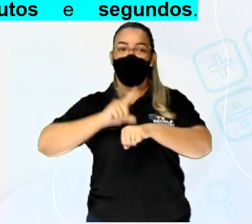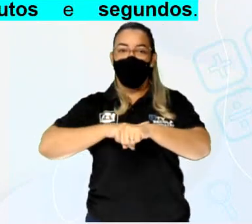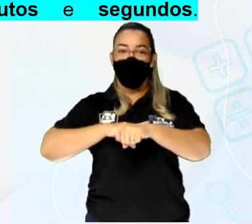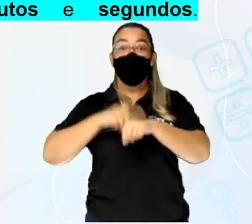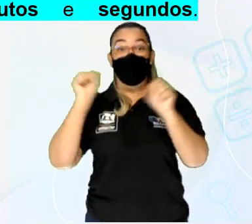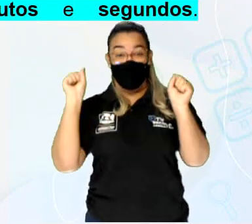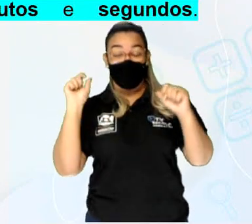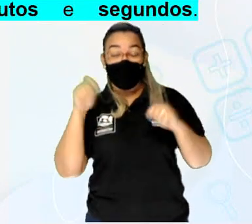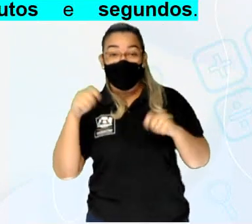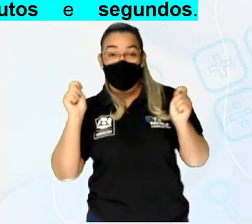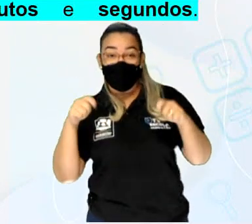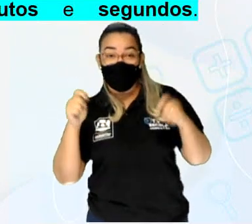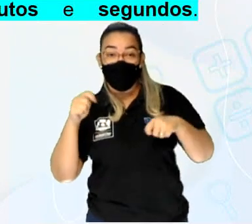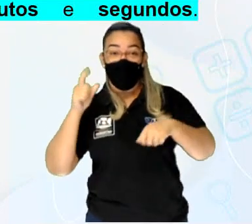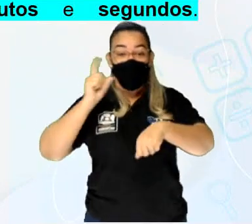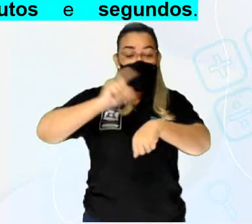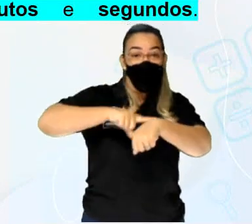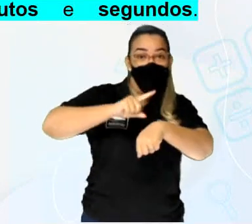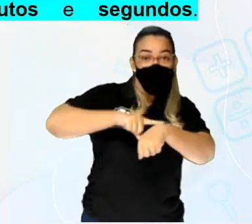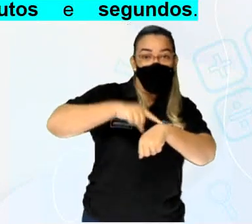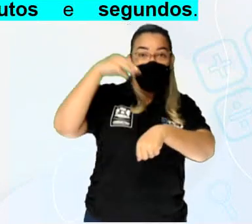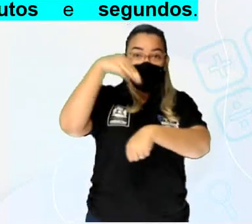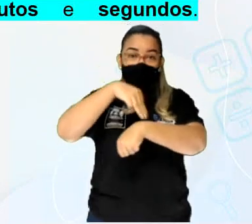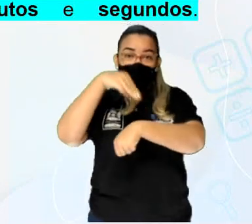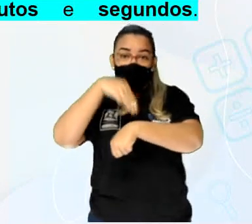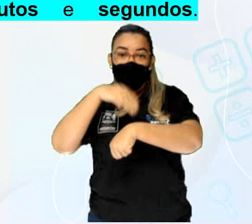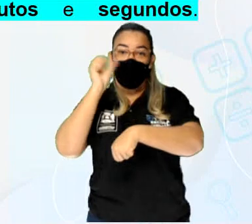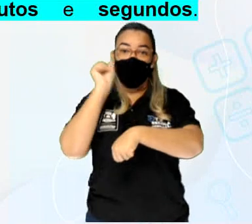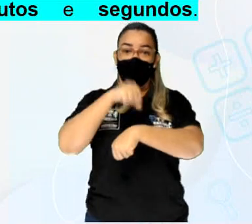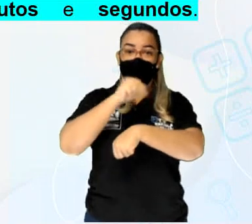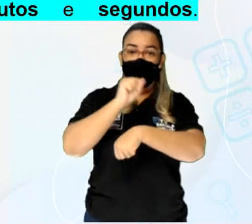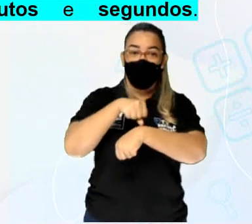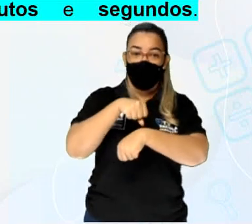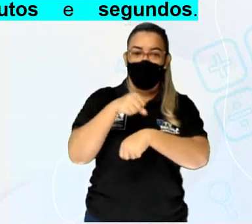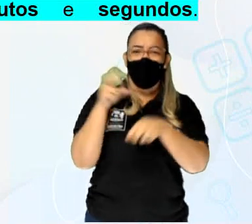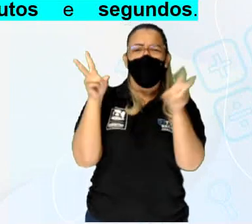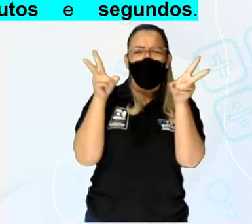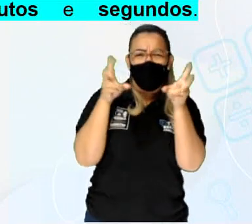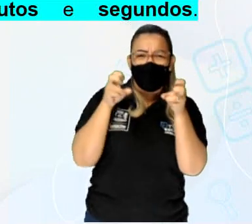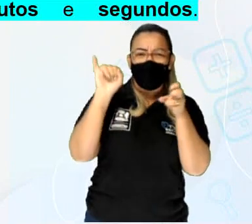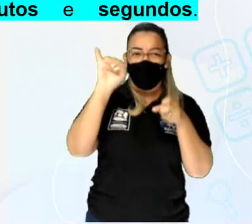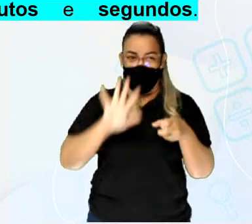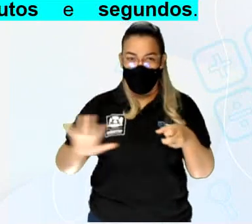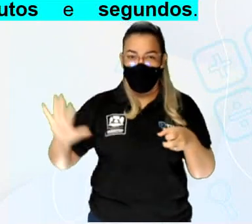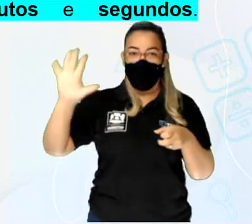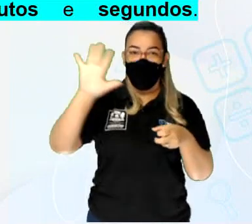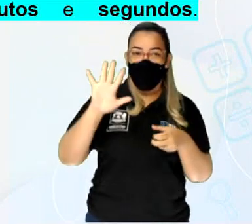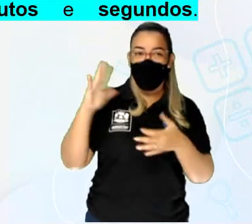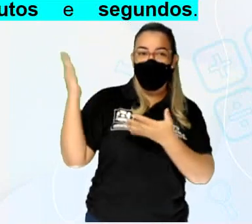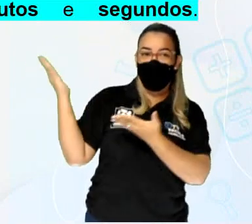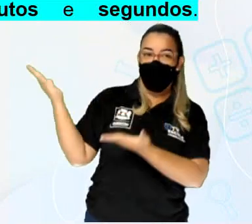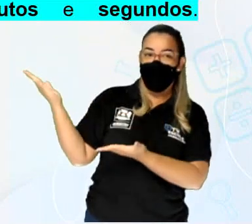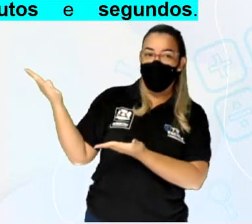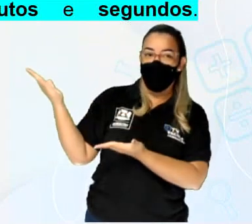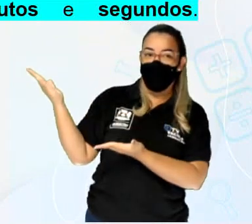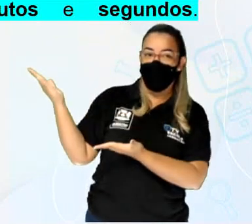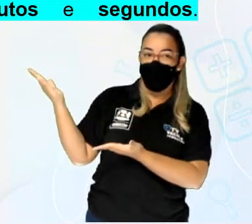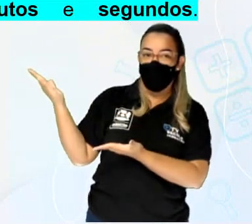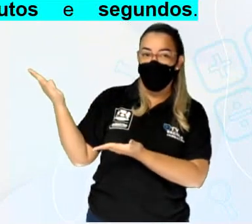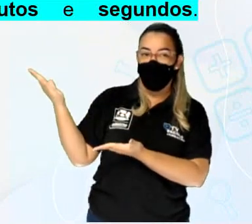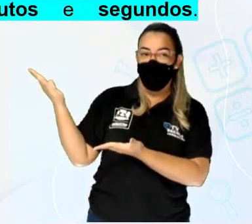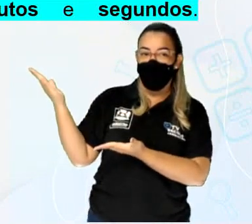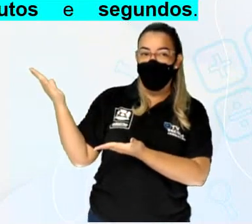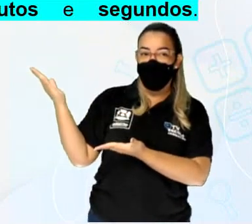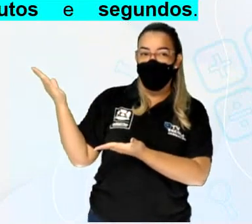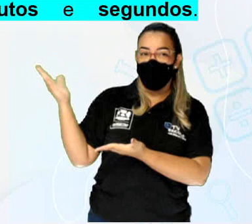medir o tempo em horas, minutos e segundos. Observem nessa imagem que nós temos aqui o Big Bang, um